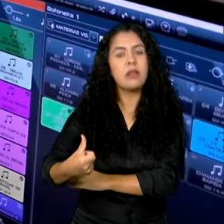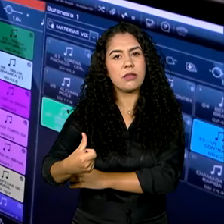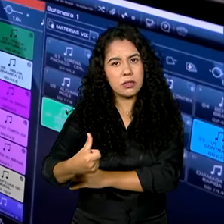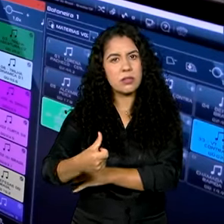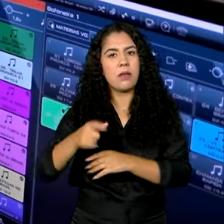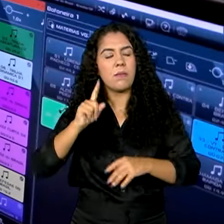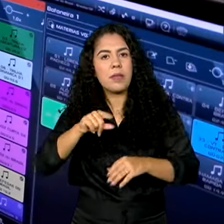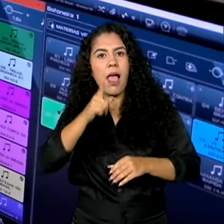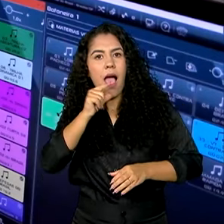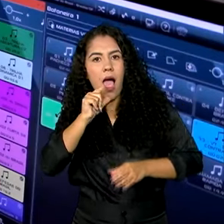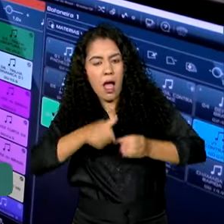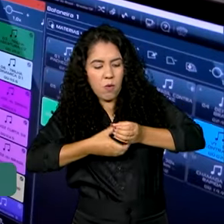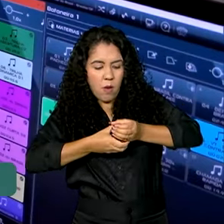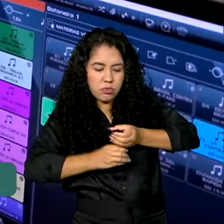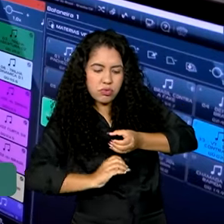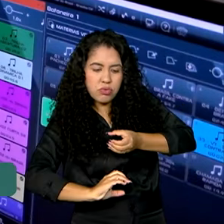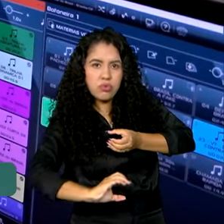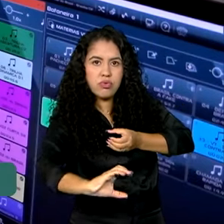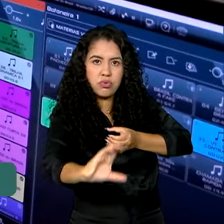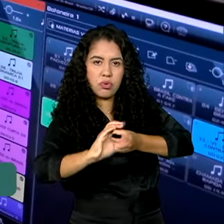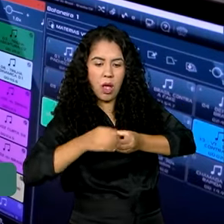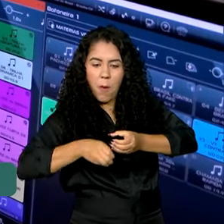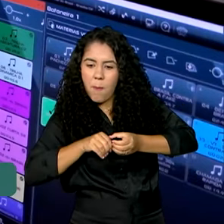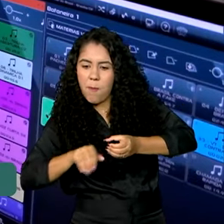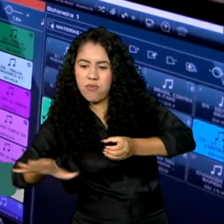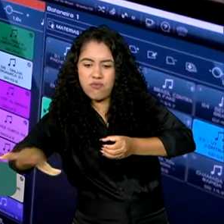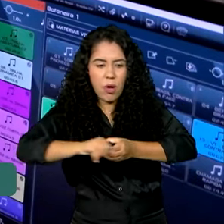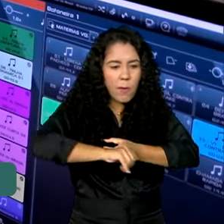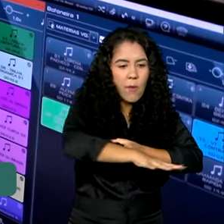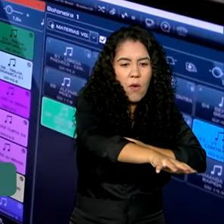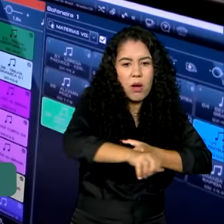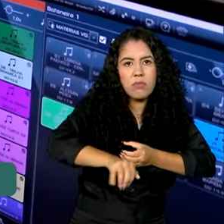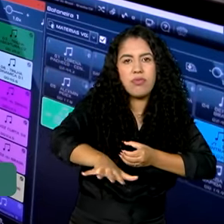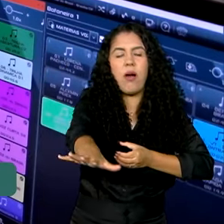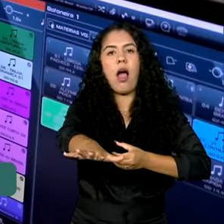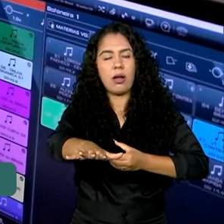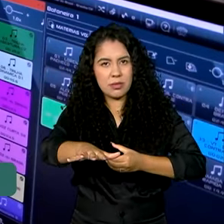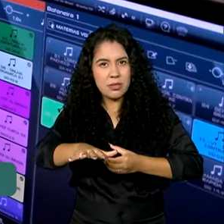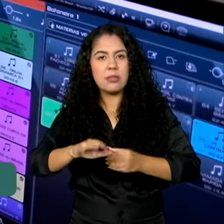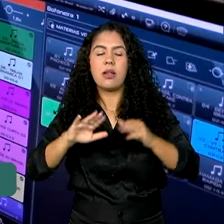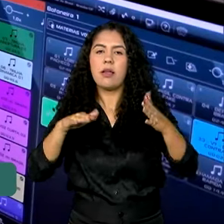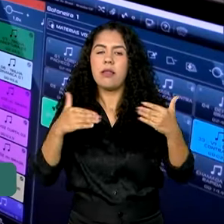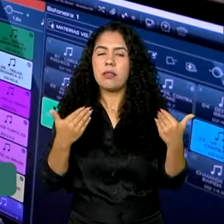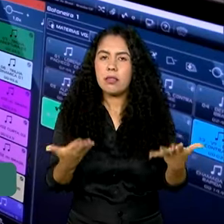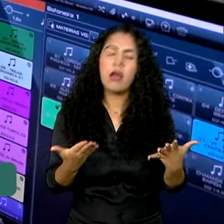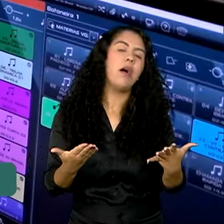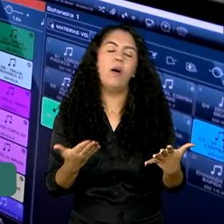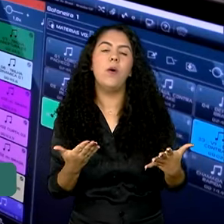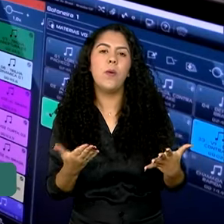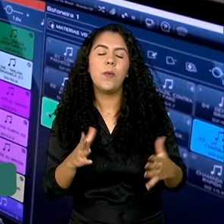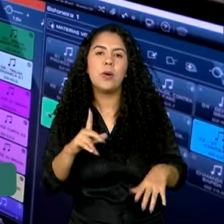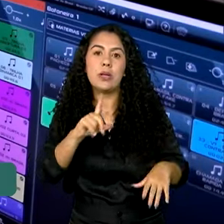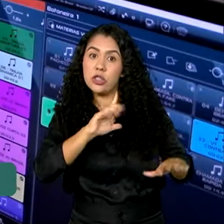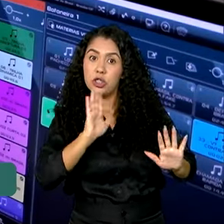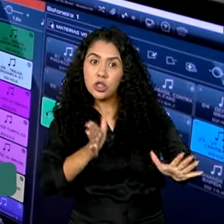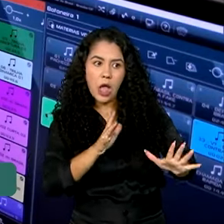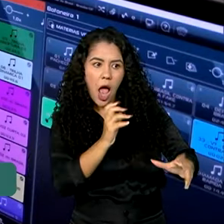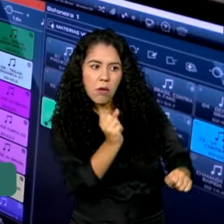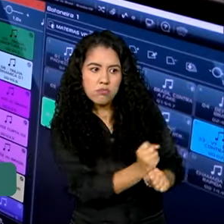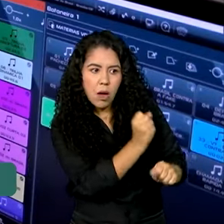abastecimento, mas também principalmente para essas obras, grandes obras de segurança hídrica. Então a gente tem, além do que já está